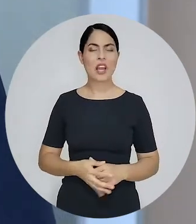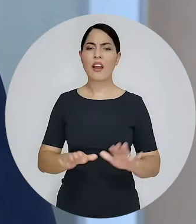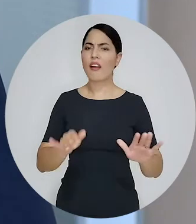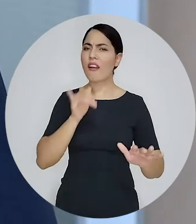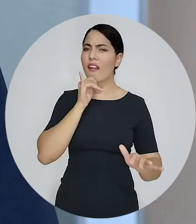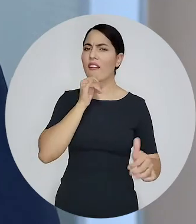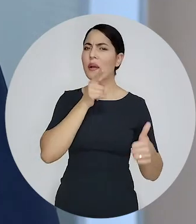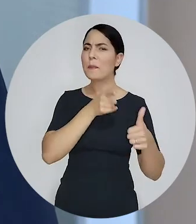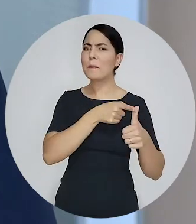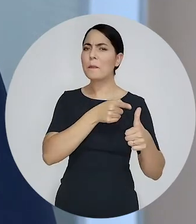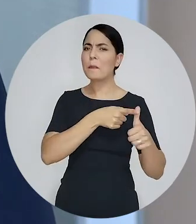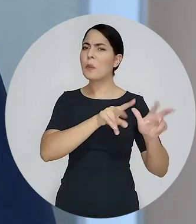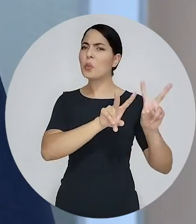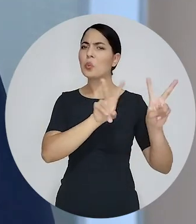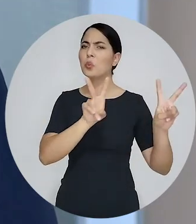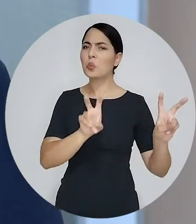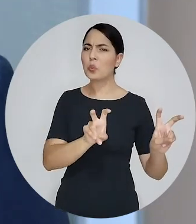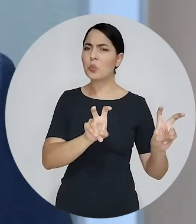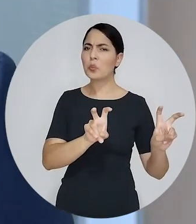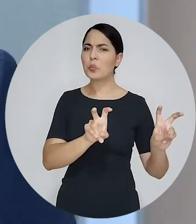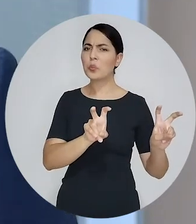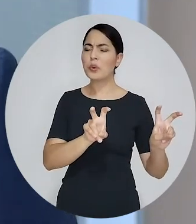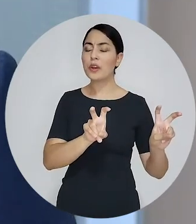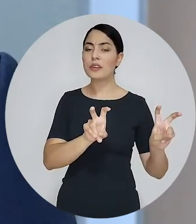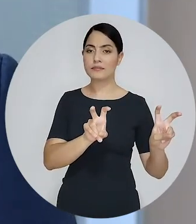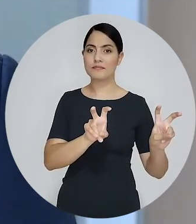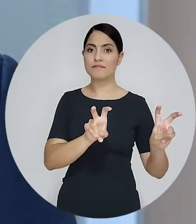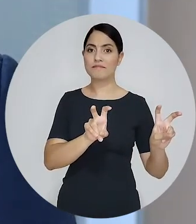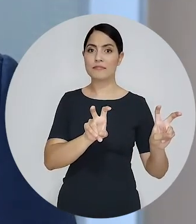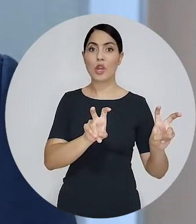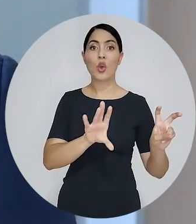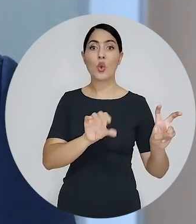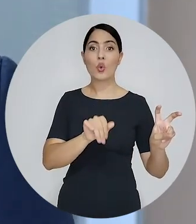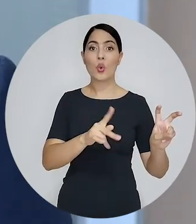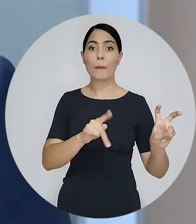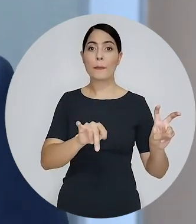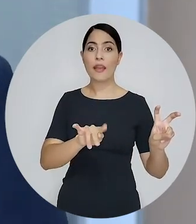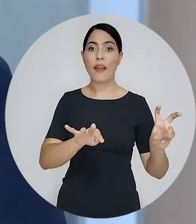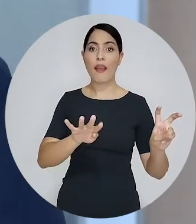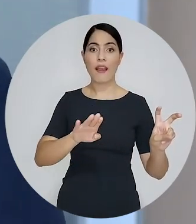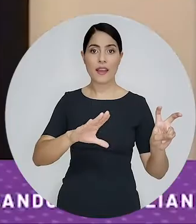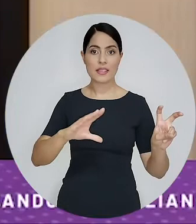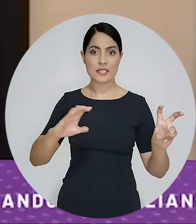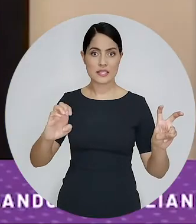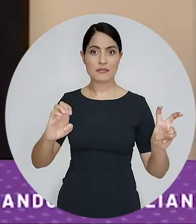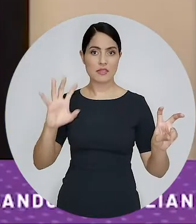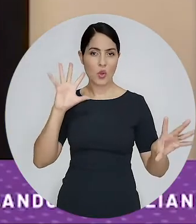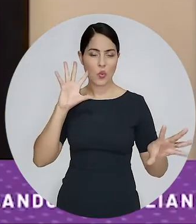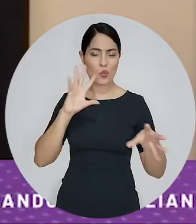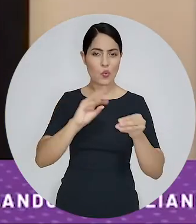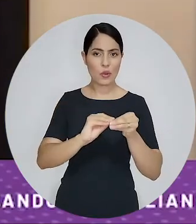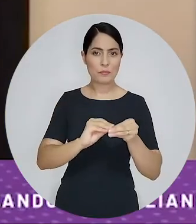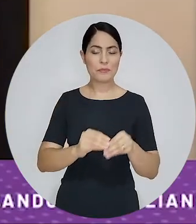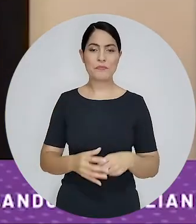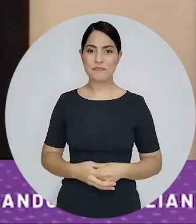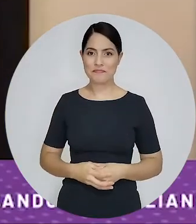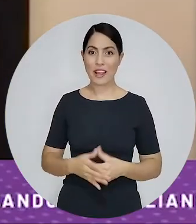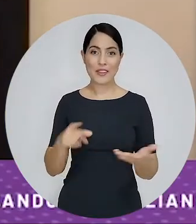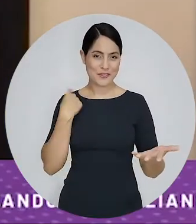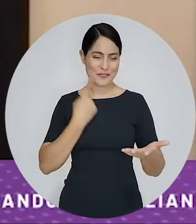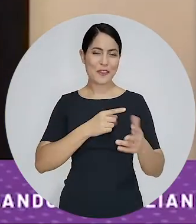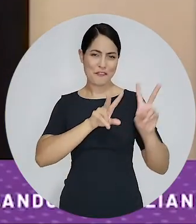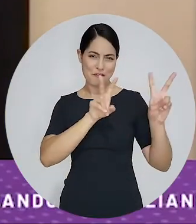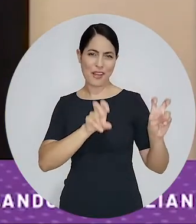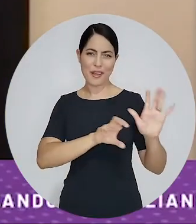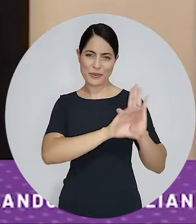a ser destacado aqui tratou do tema intitulado Simplificando o Compliance. Compliance significa esse termo já